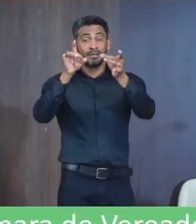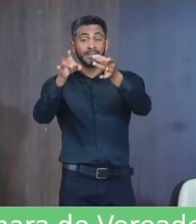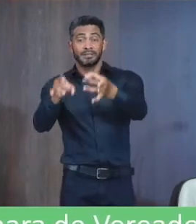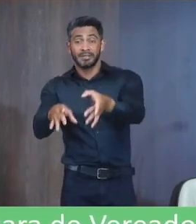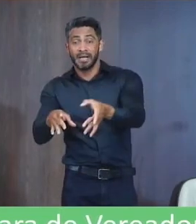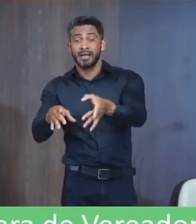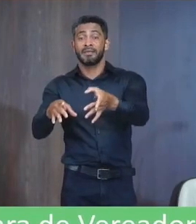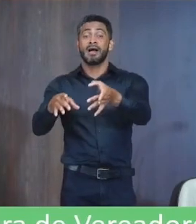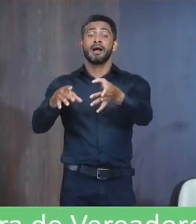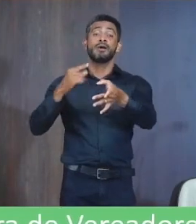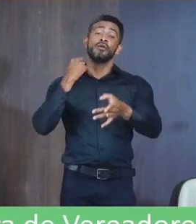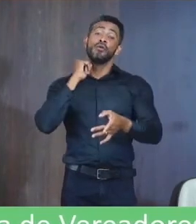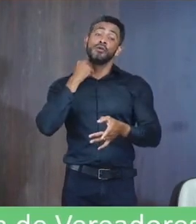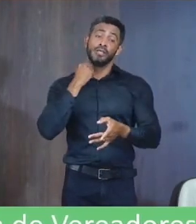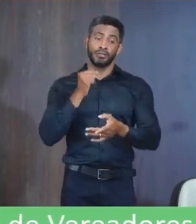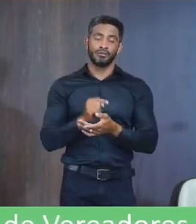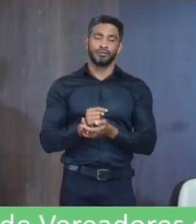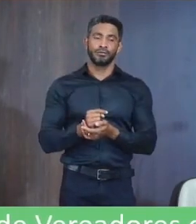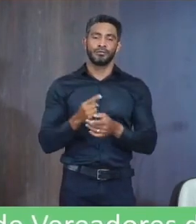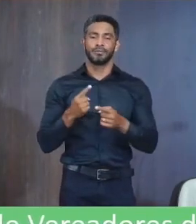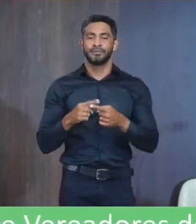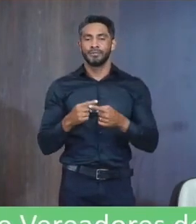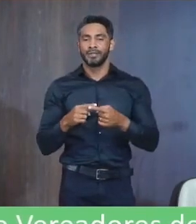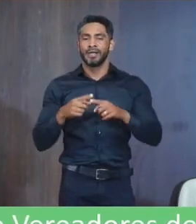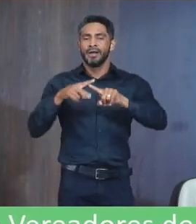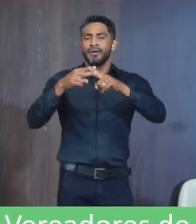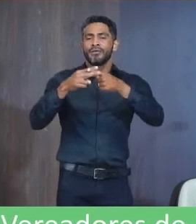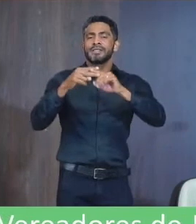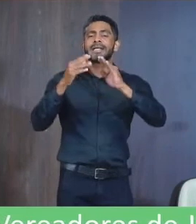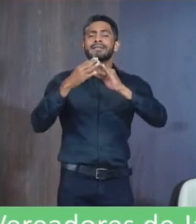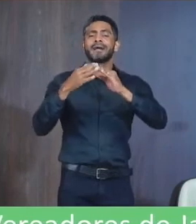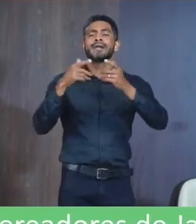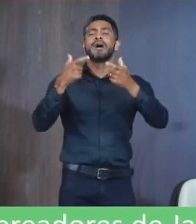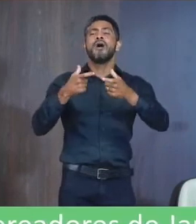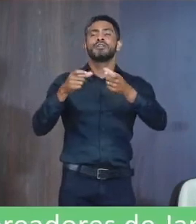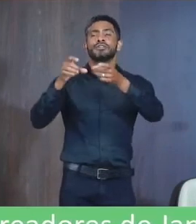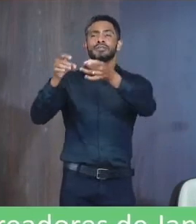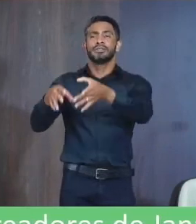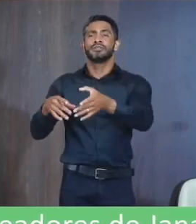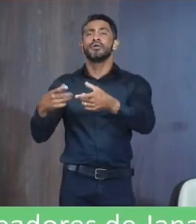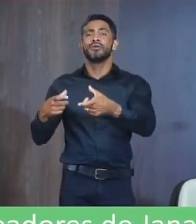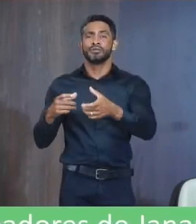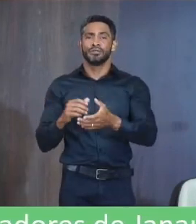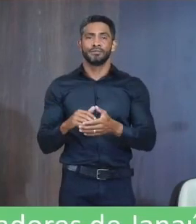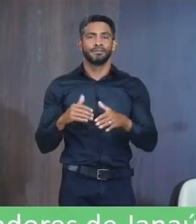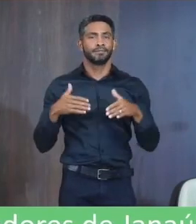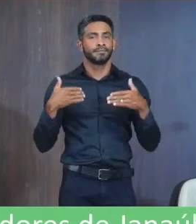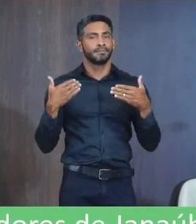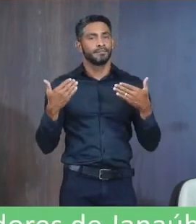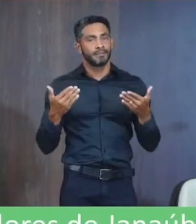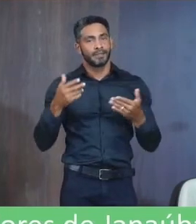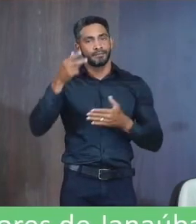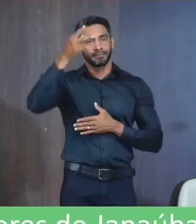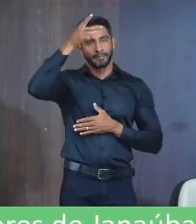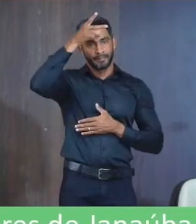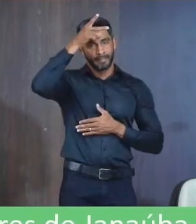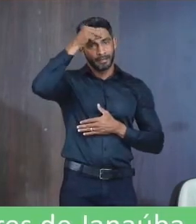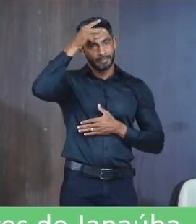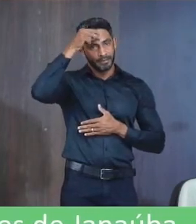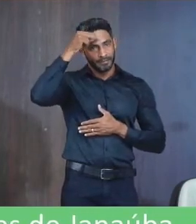Porque a população Que for quebrar O seu banheiro Que for reformar Sua casa Ela sabe onde jogar O seu entulho E aí A prefeitura